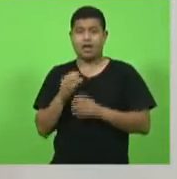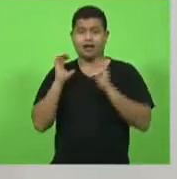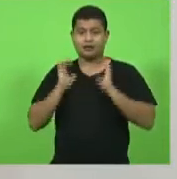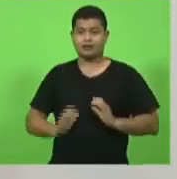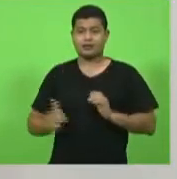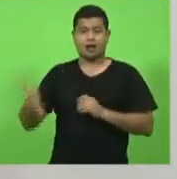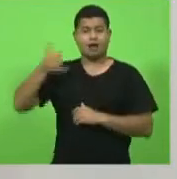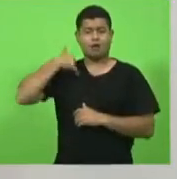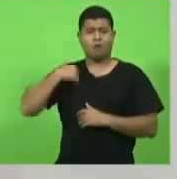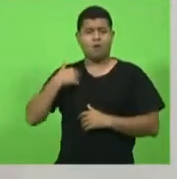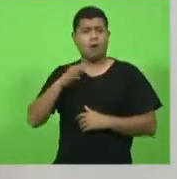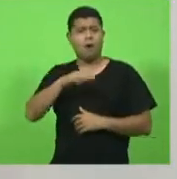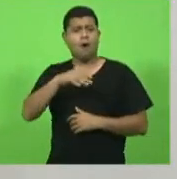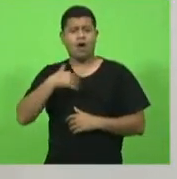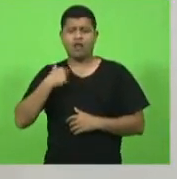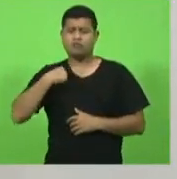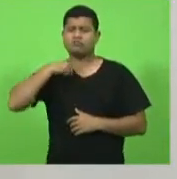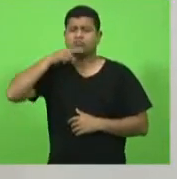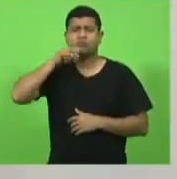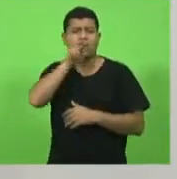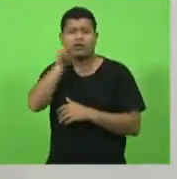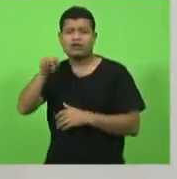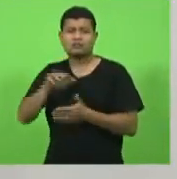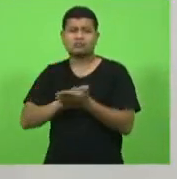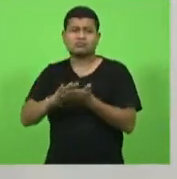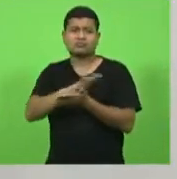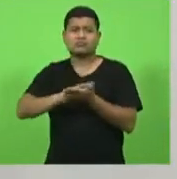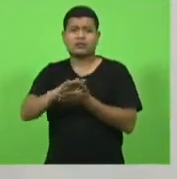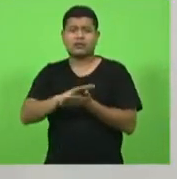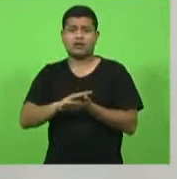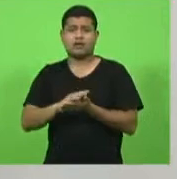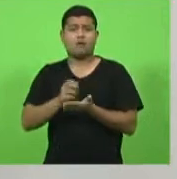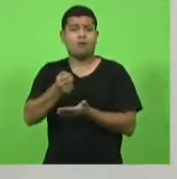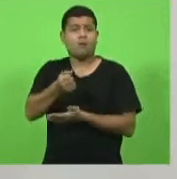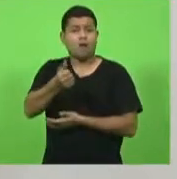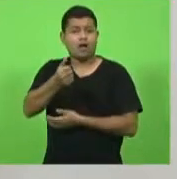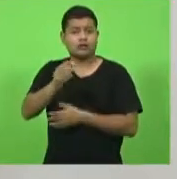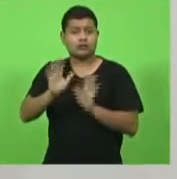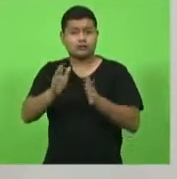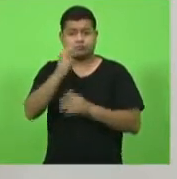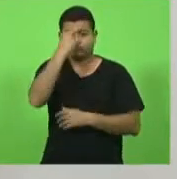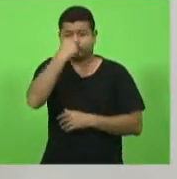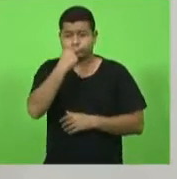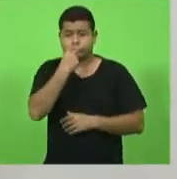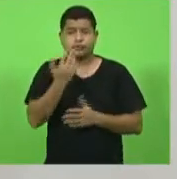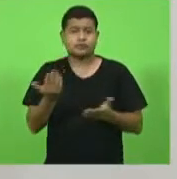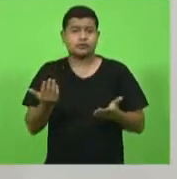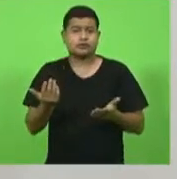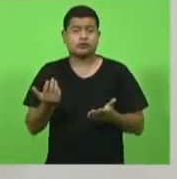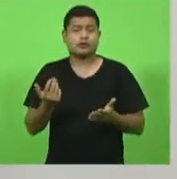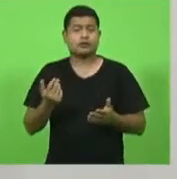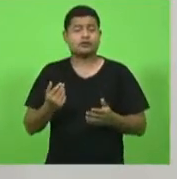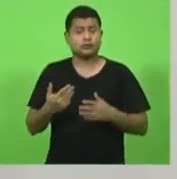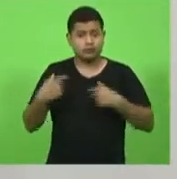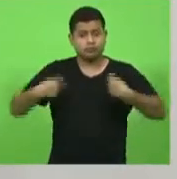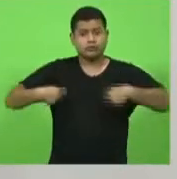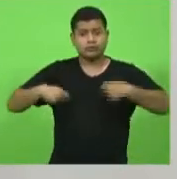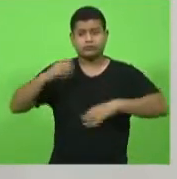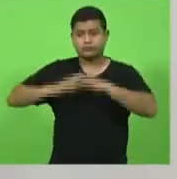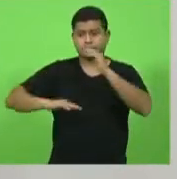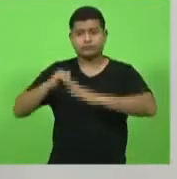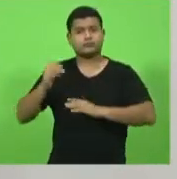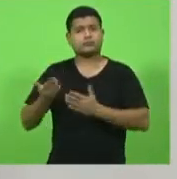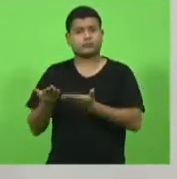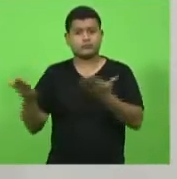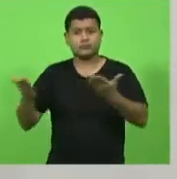vai ficar cego então por que não atuar também em relação as cirurgias de oftalmologia